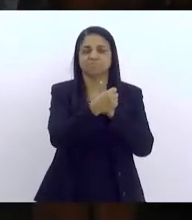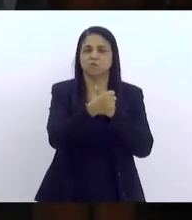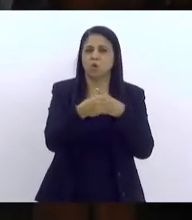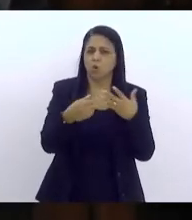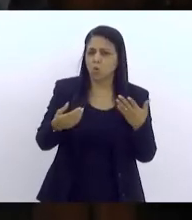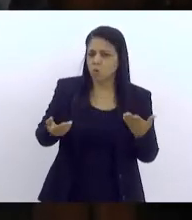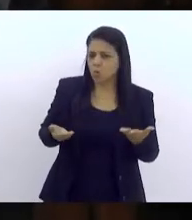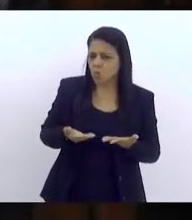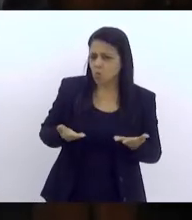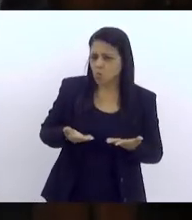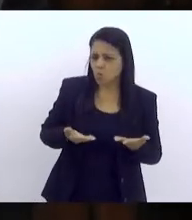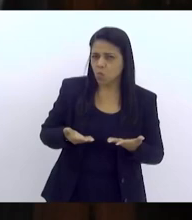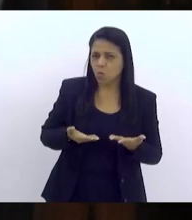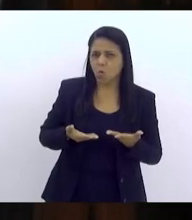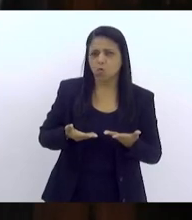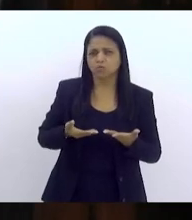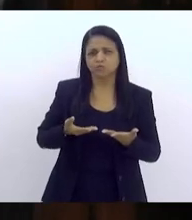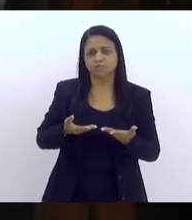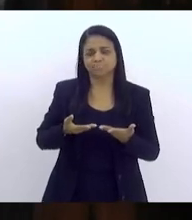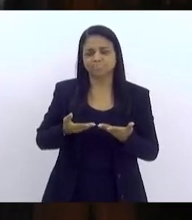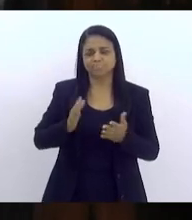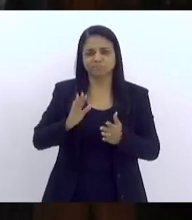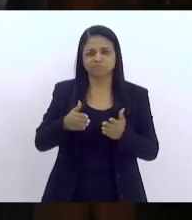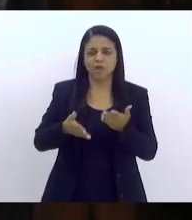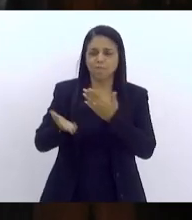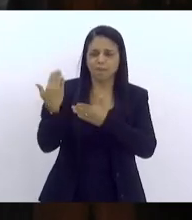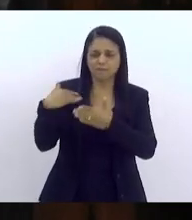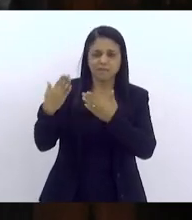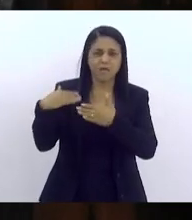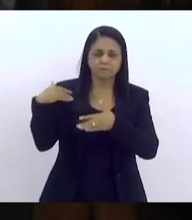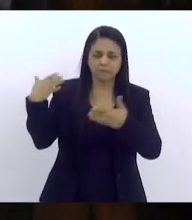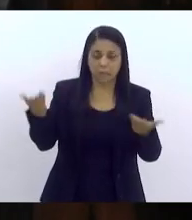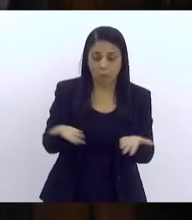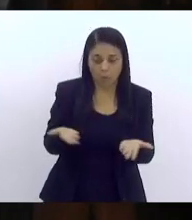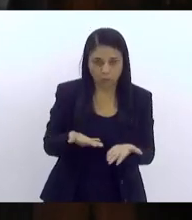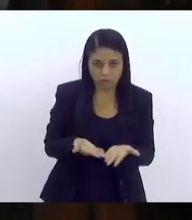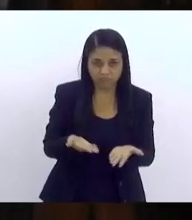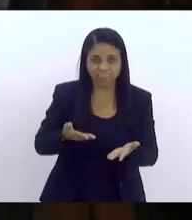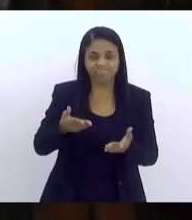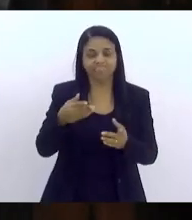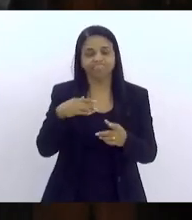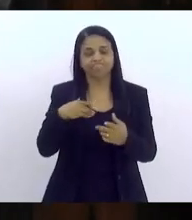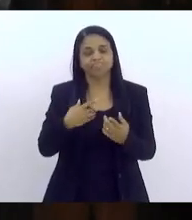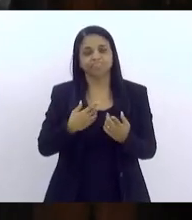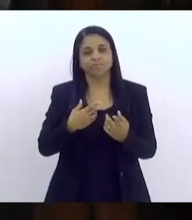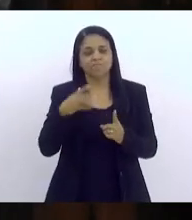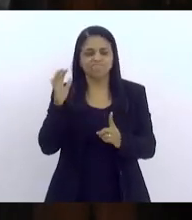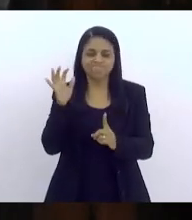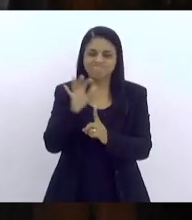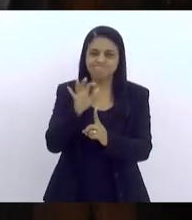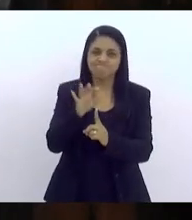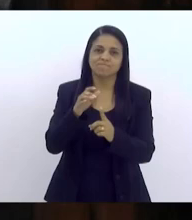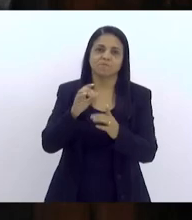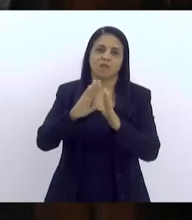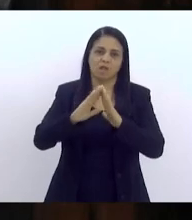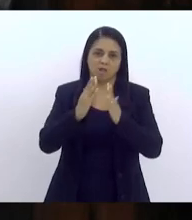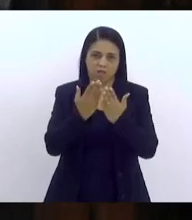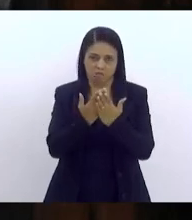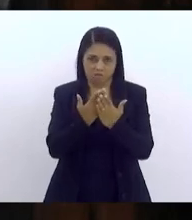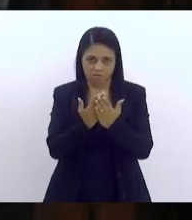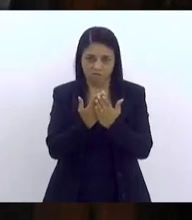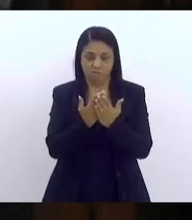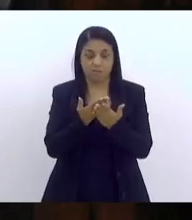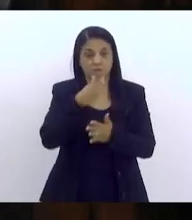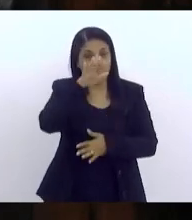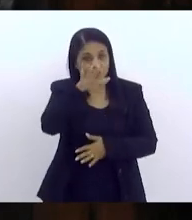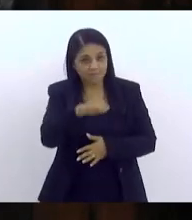hoje, mas há algum tempo, vem afetando as nossas escolas. Então, nessa parte da tarde, nós vamos